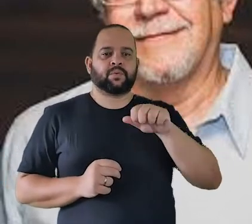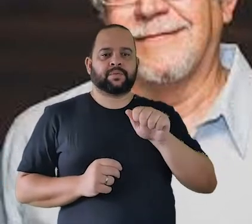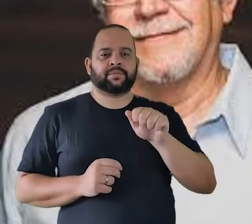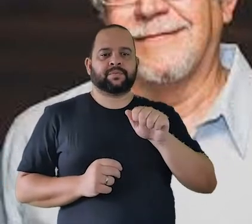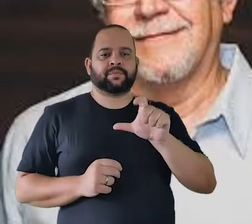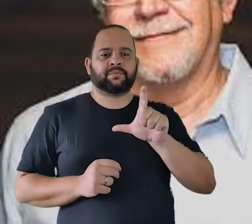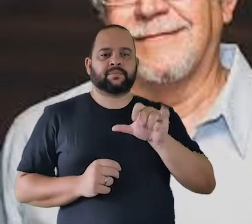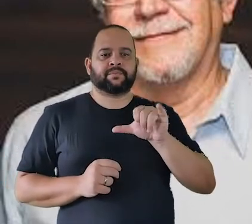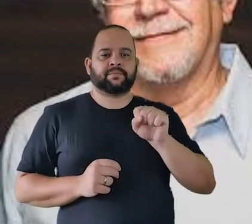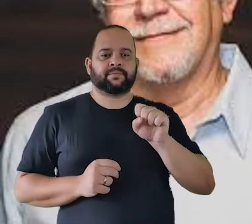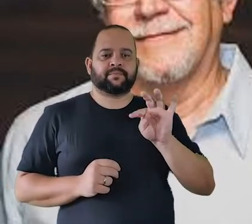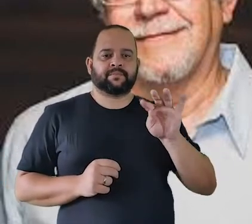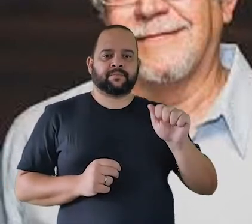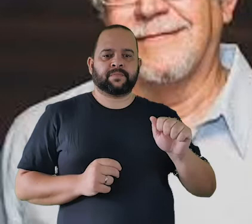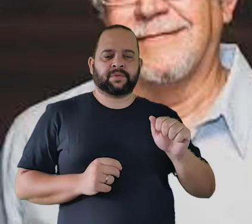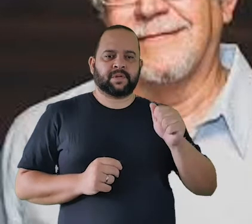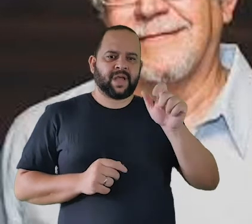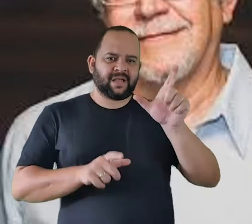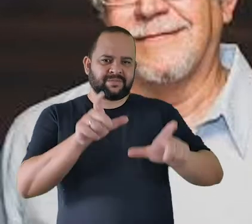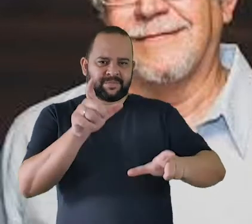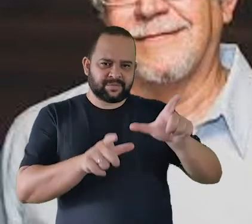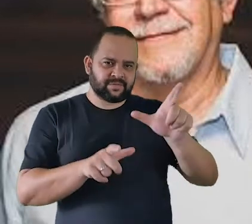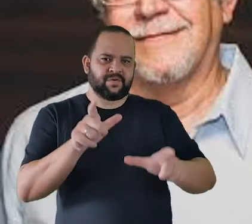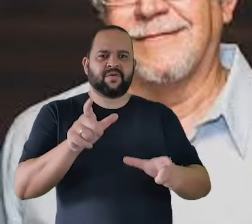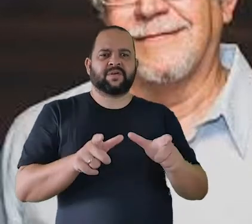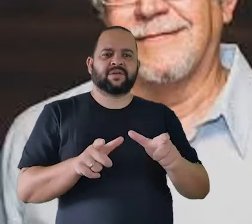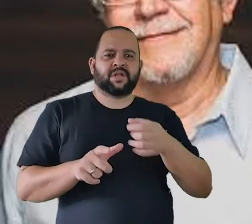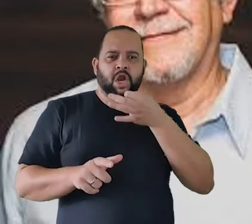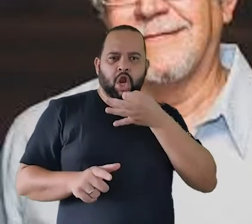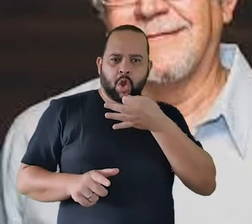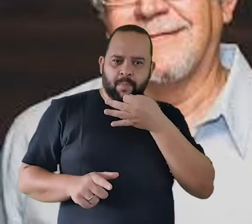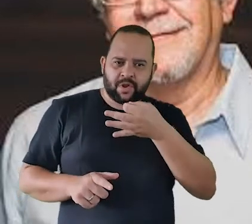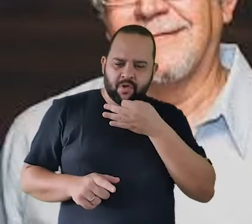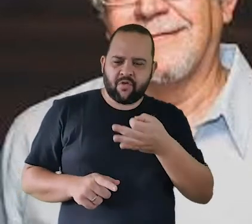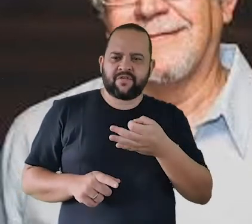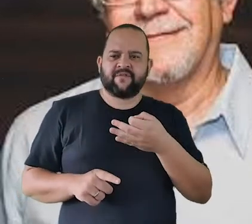ela era um pouco exagerada ela era um pouco